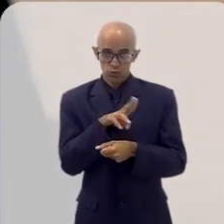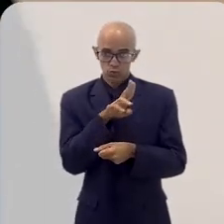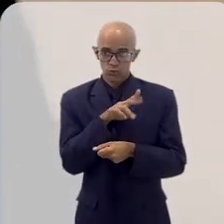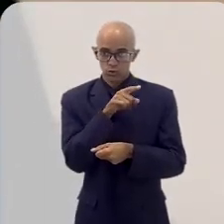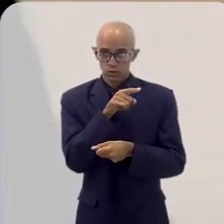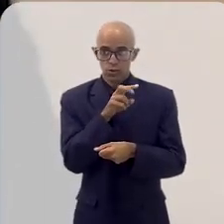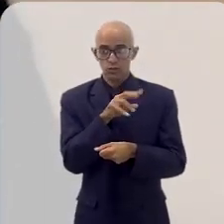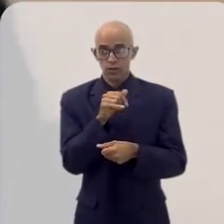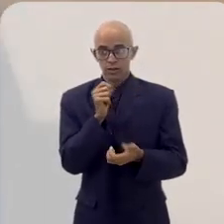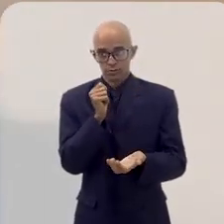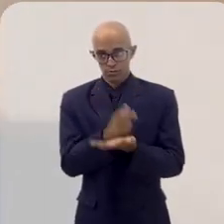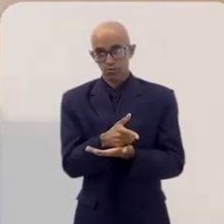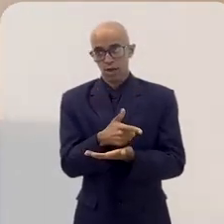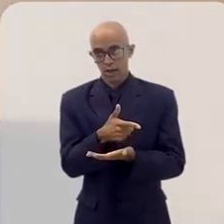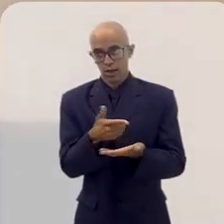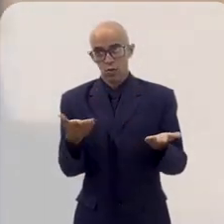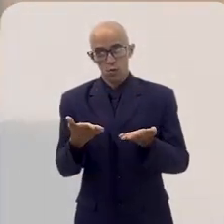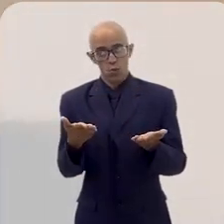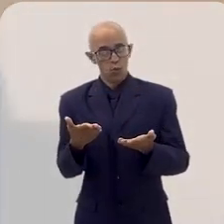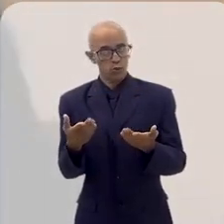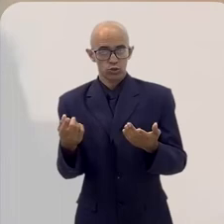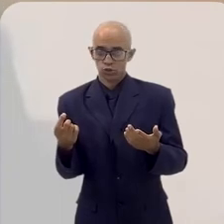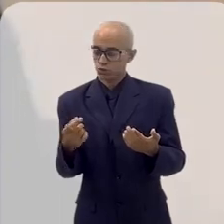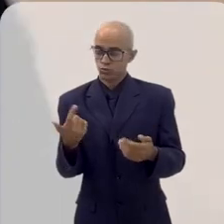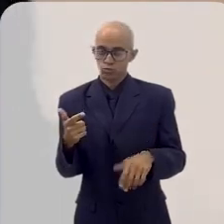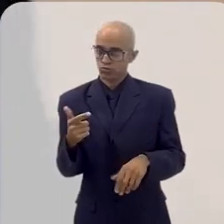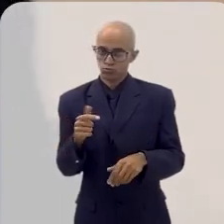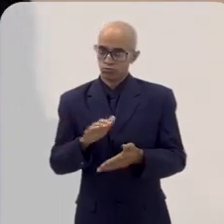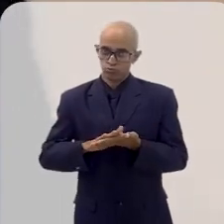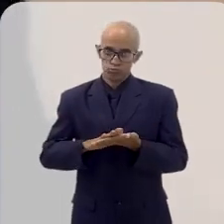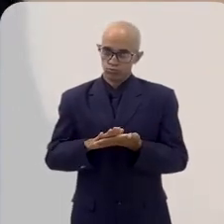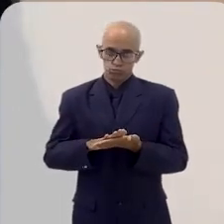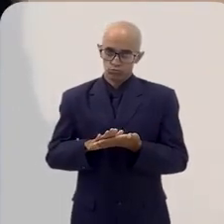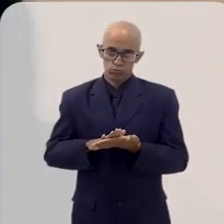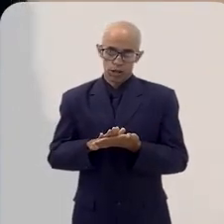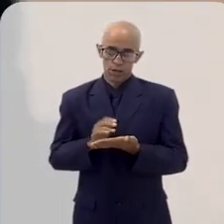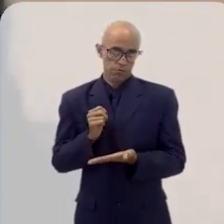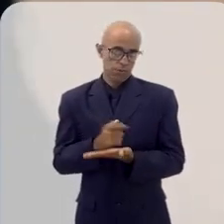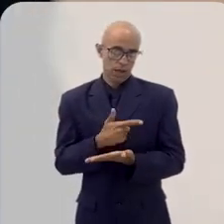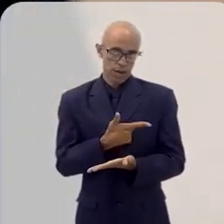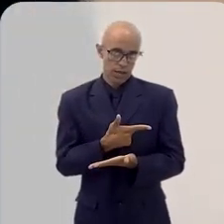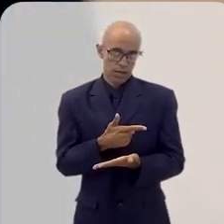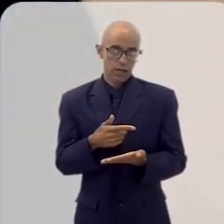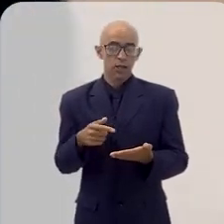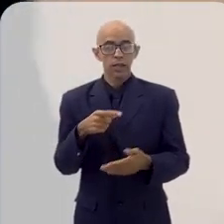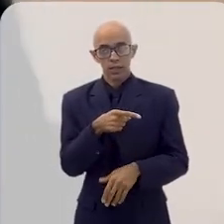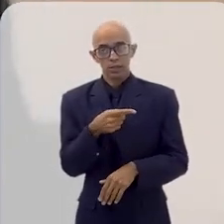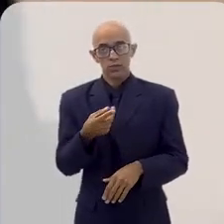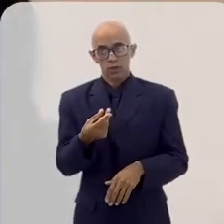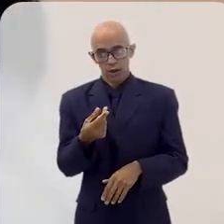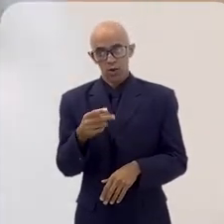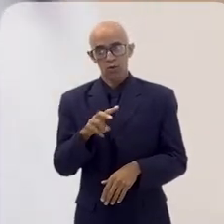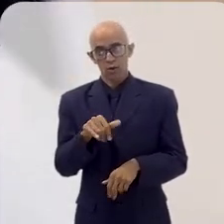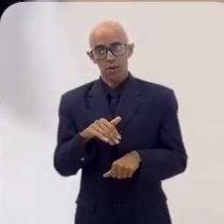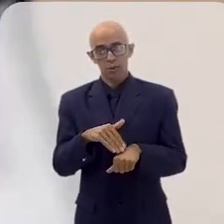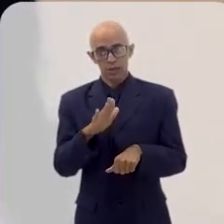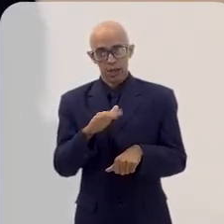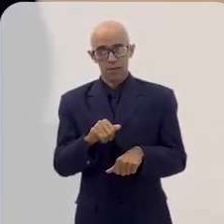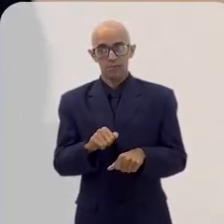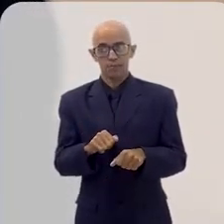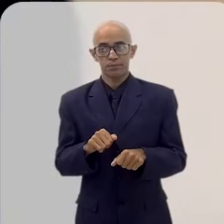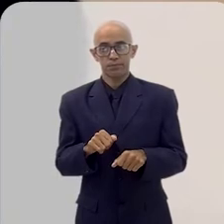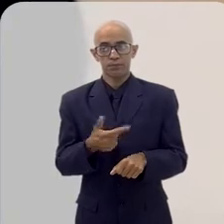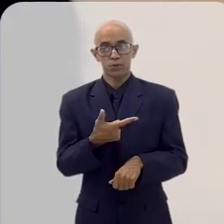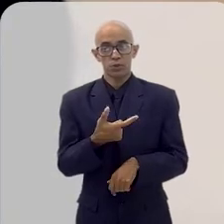uso vai ter um custo. Hoje, é um para um. Então, vai passar a ter um custo. E esse custo vai aumentando.